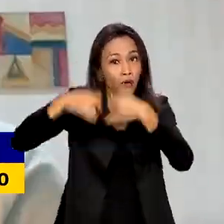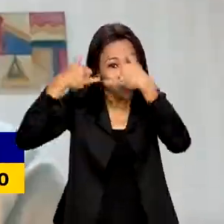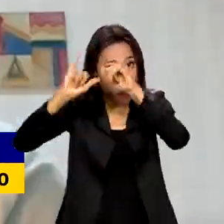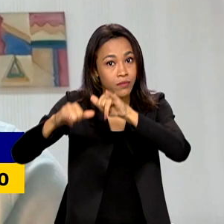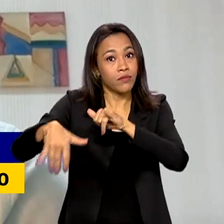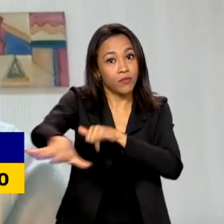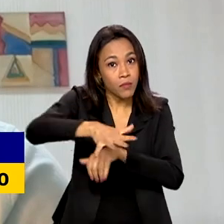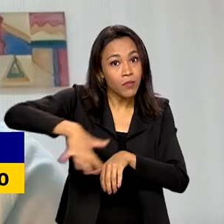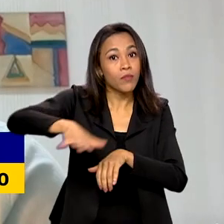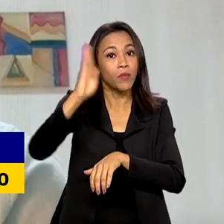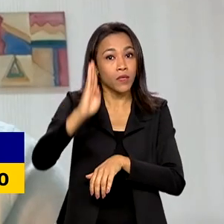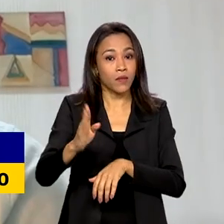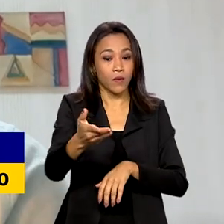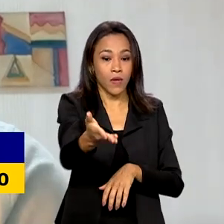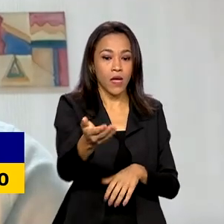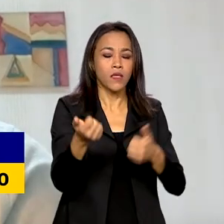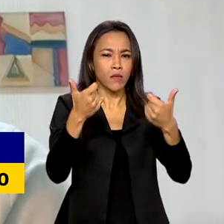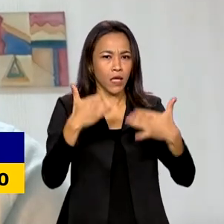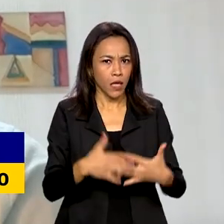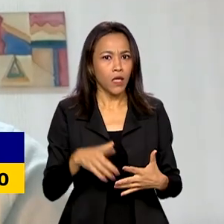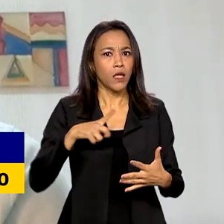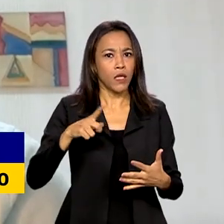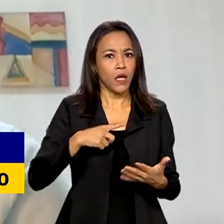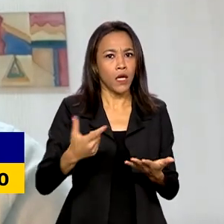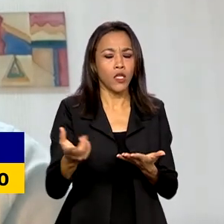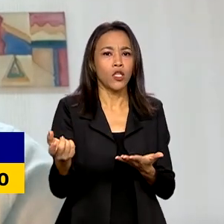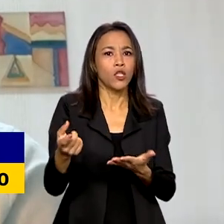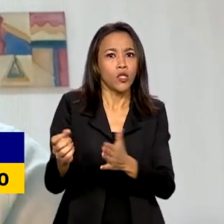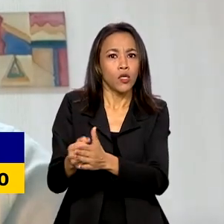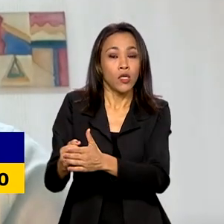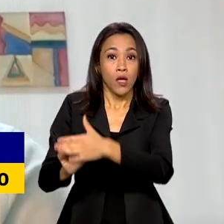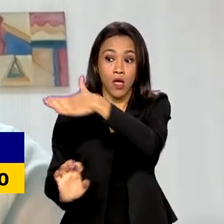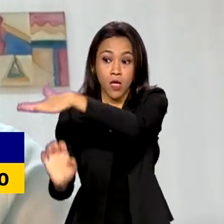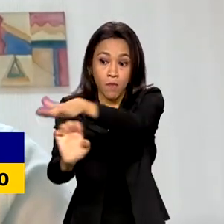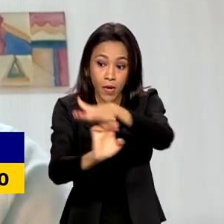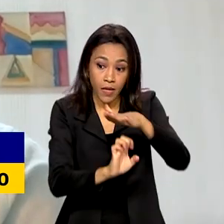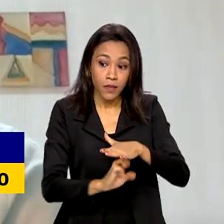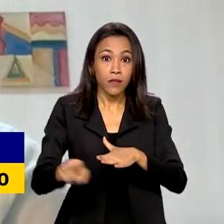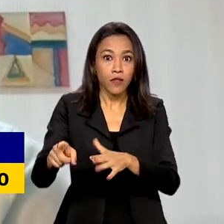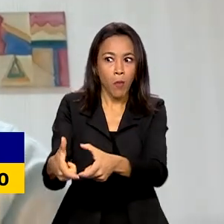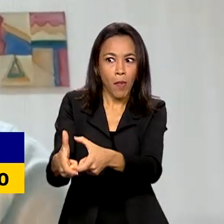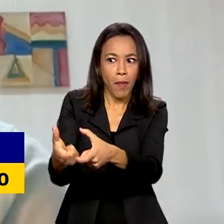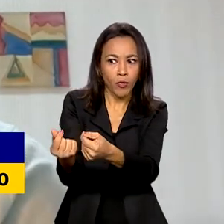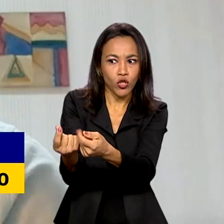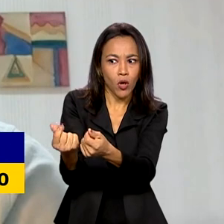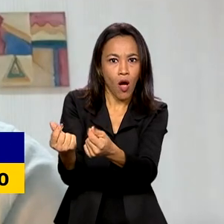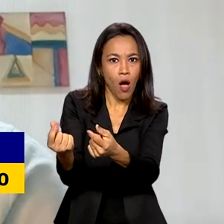tem crescimentos de receita vindo das empresas que atuam com transporte de carga,